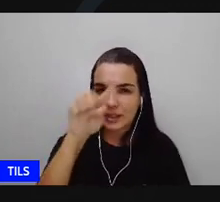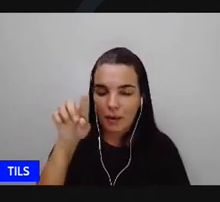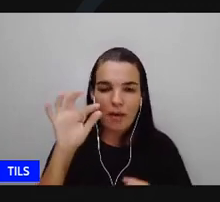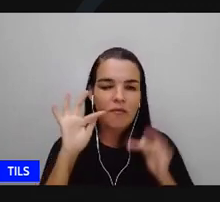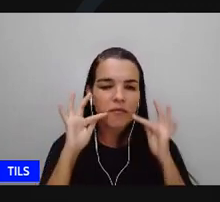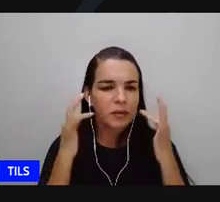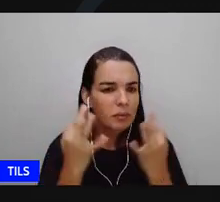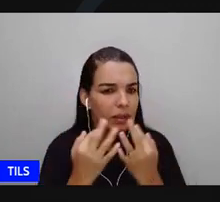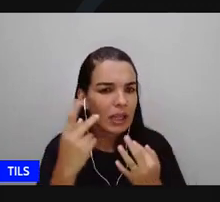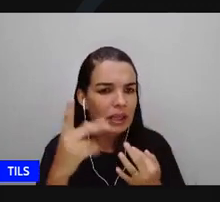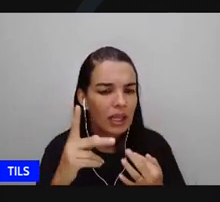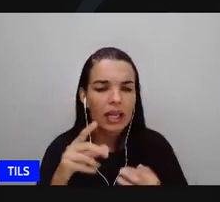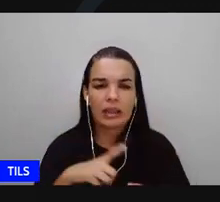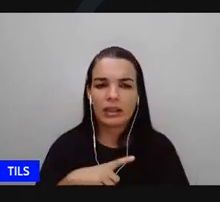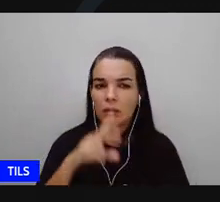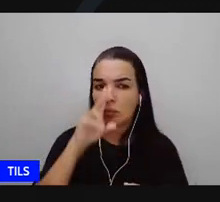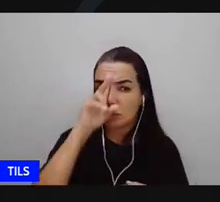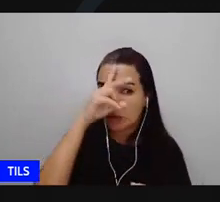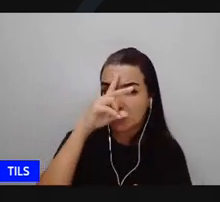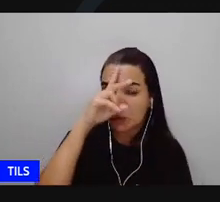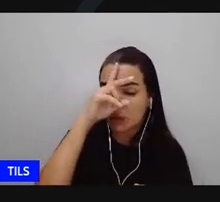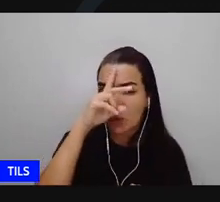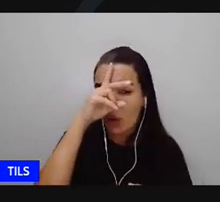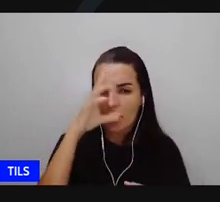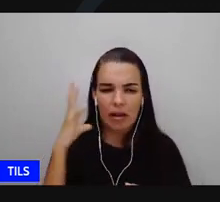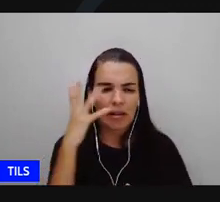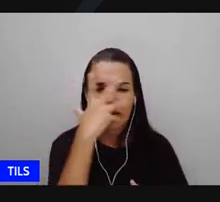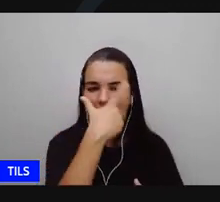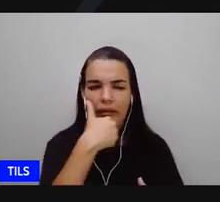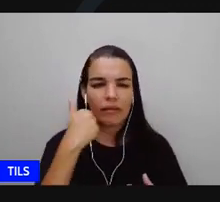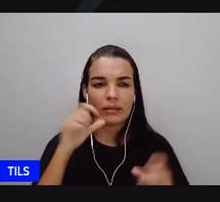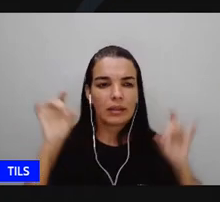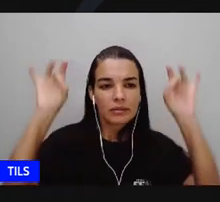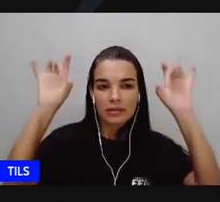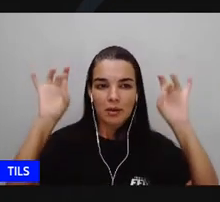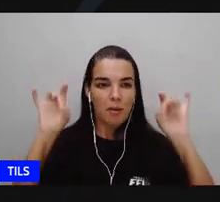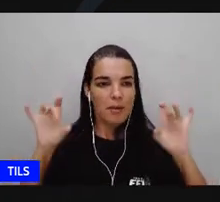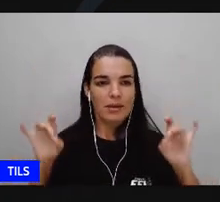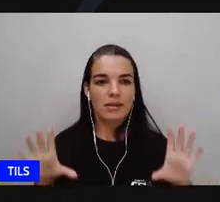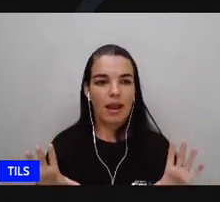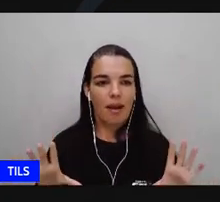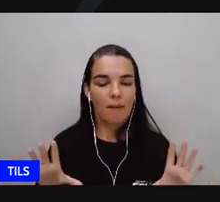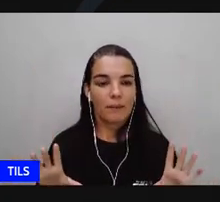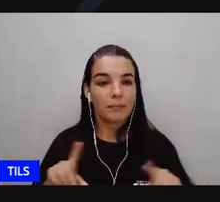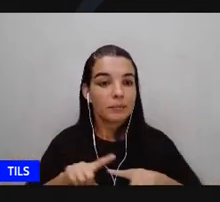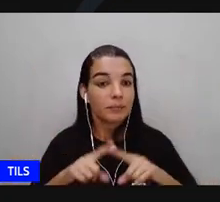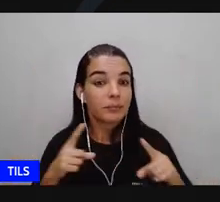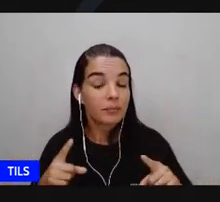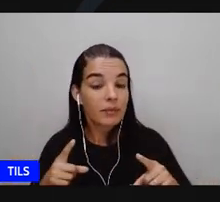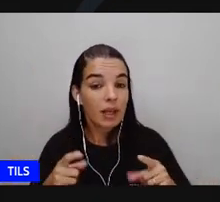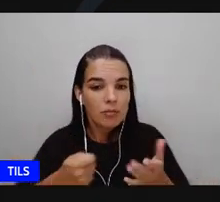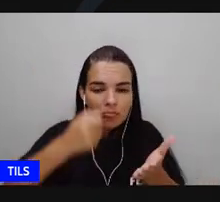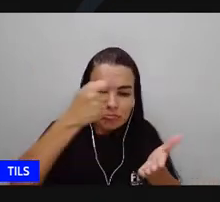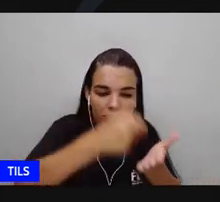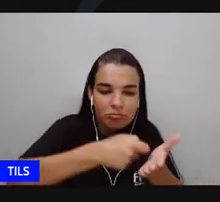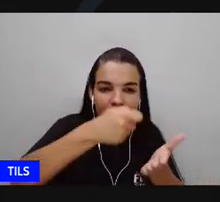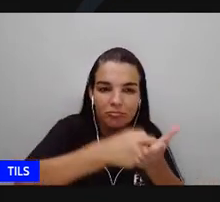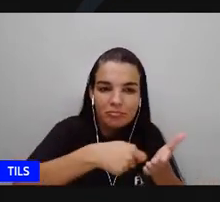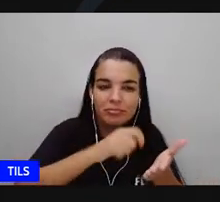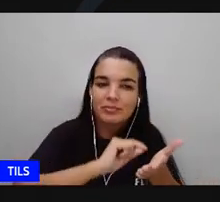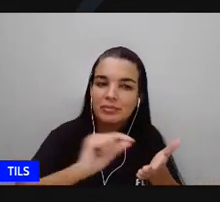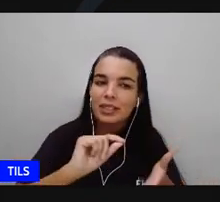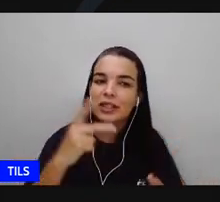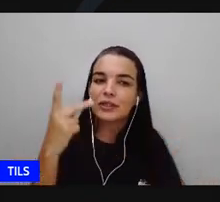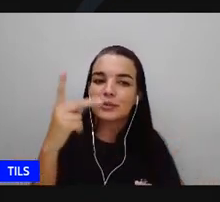inspirou um pouco na luta de Carolina Maria de Jesus ao registrar a sua própria história